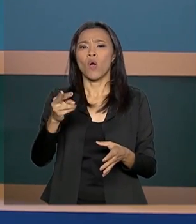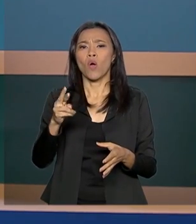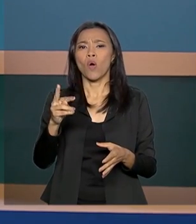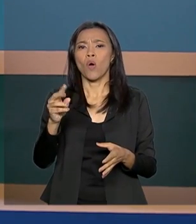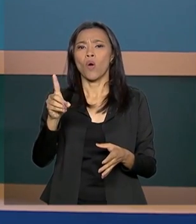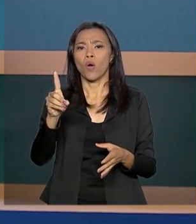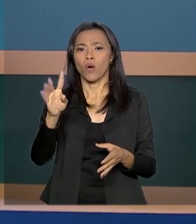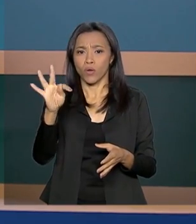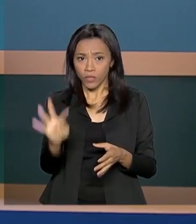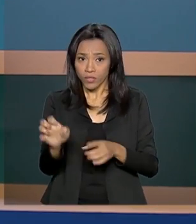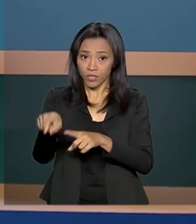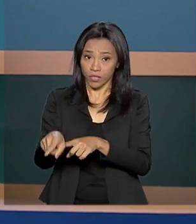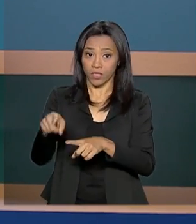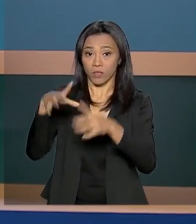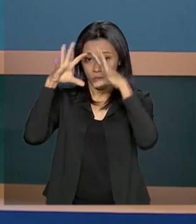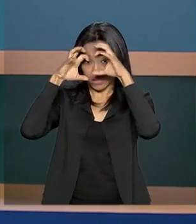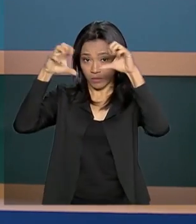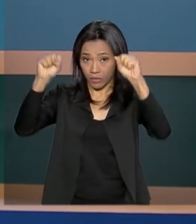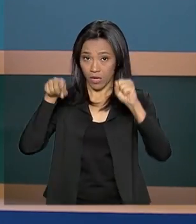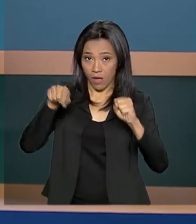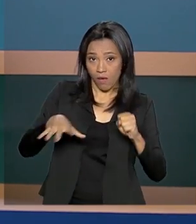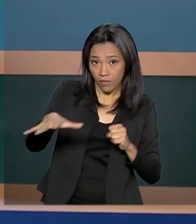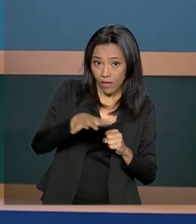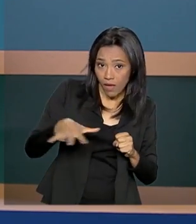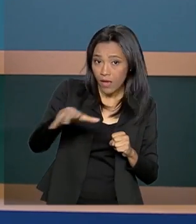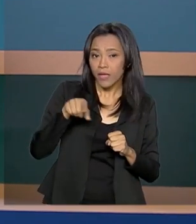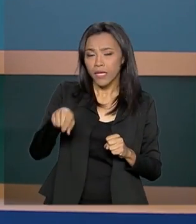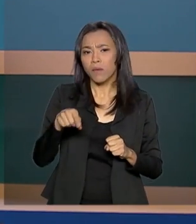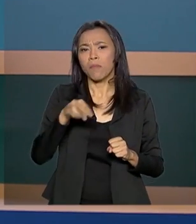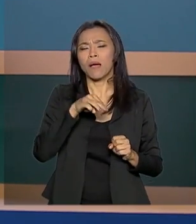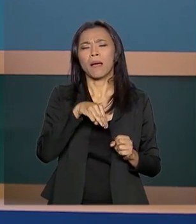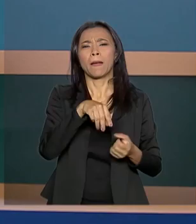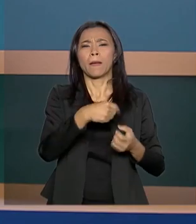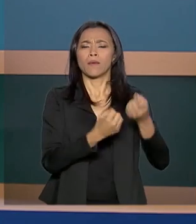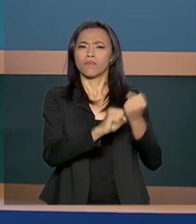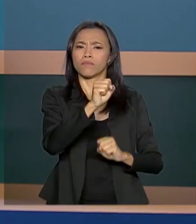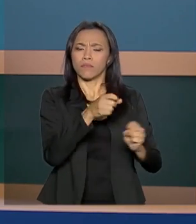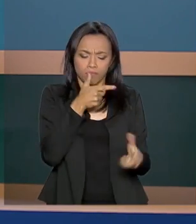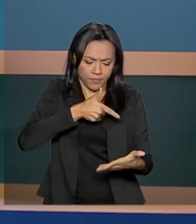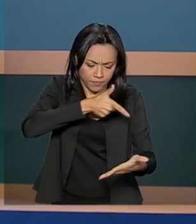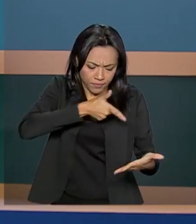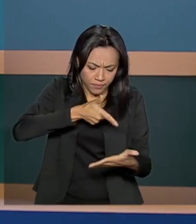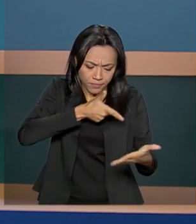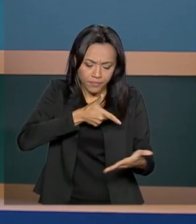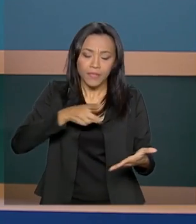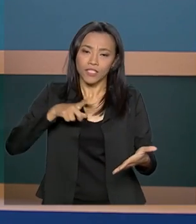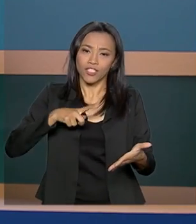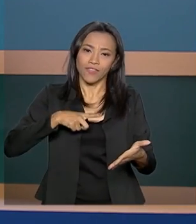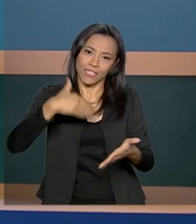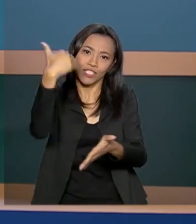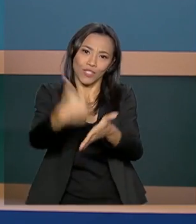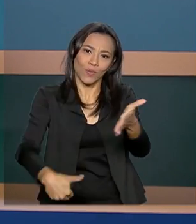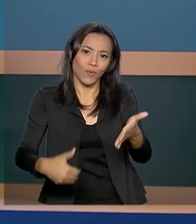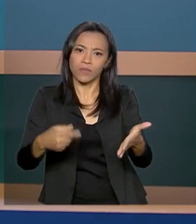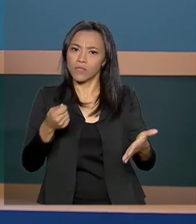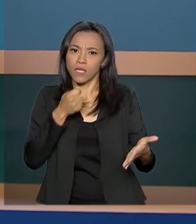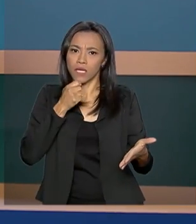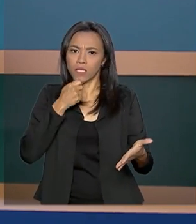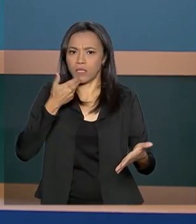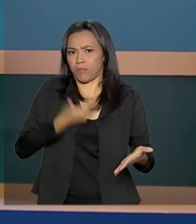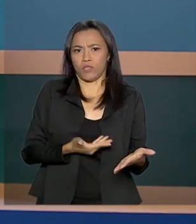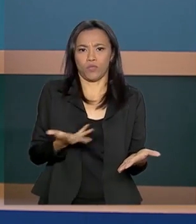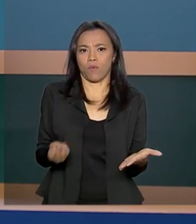Regional Federal da 4ª Região, que determinava que uma metalúrgica descontasse a contribuição sindical dos funcionários sem autorização.